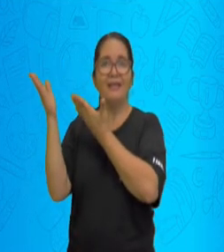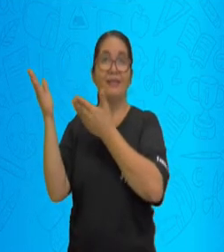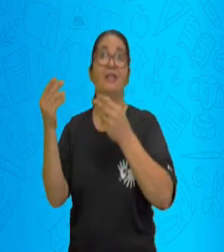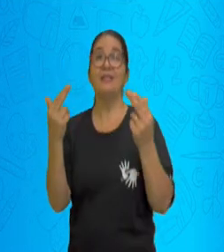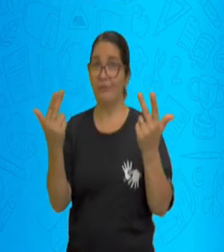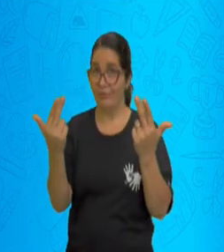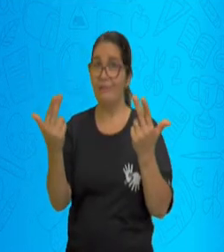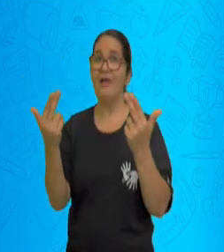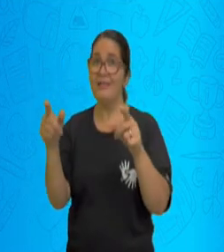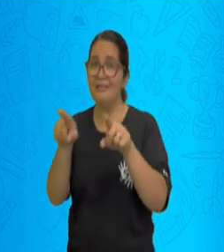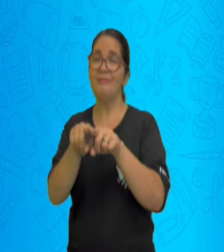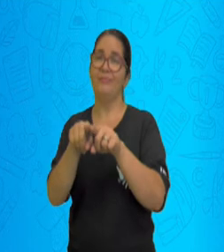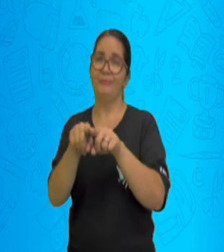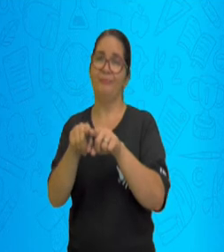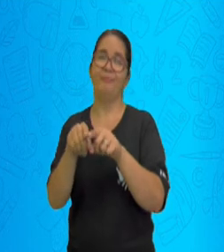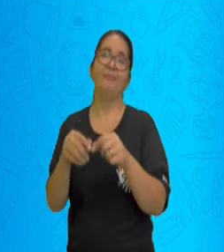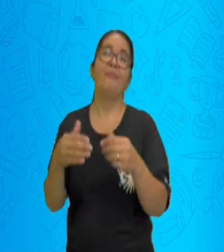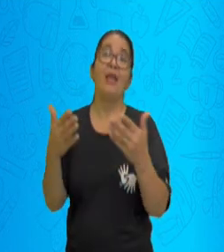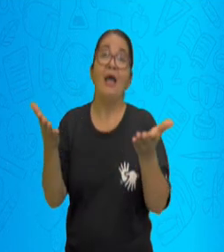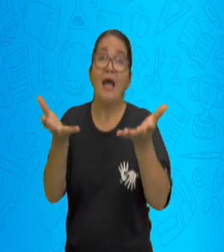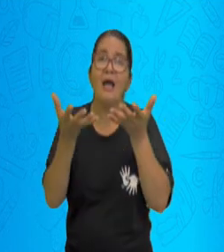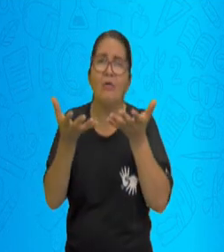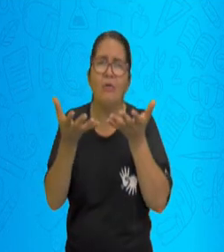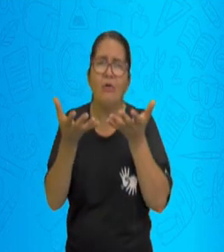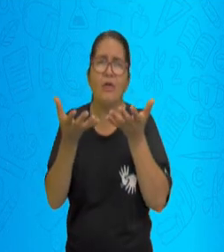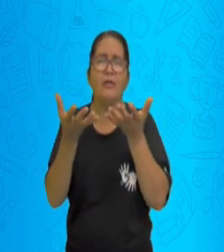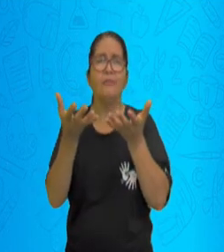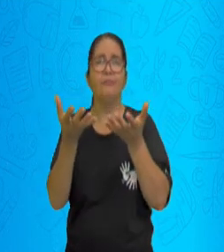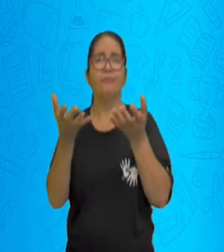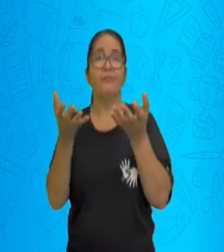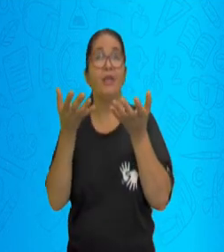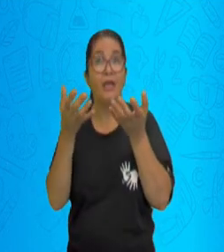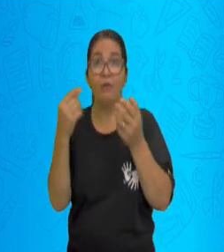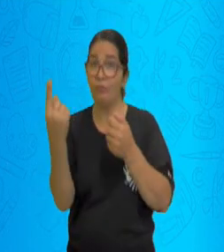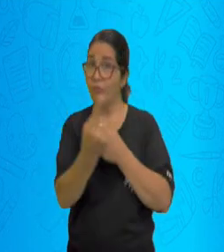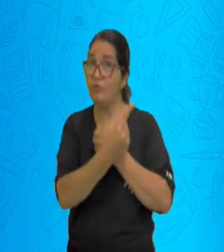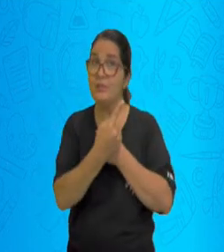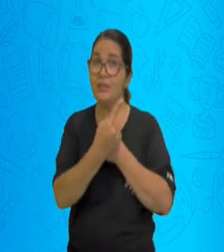de igualdade. Agora, eu quero que vocês observem essa situação.